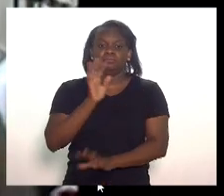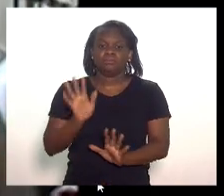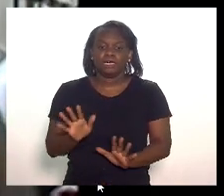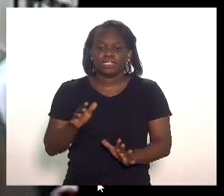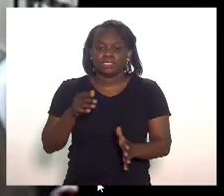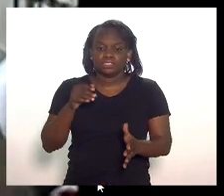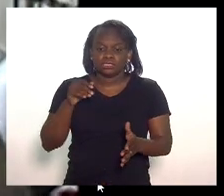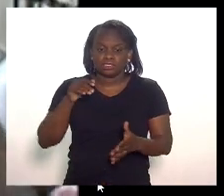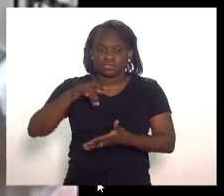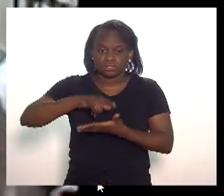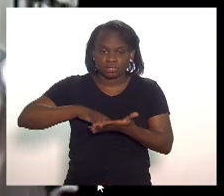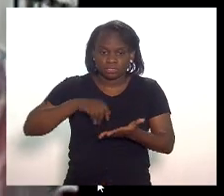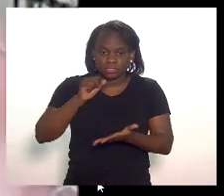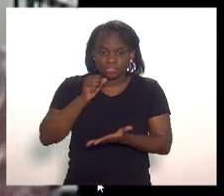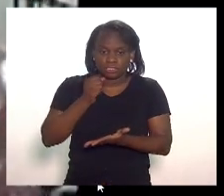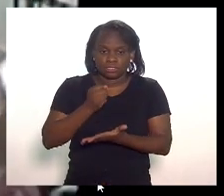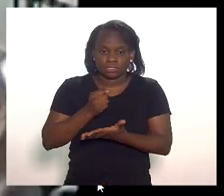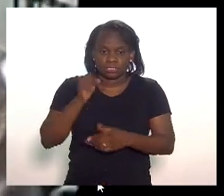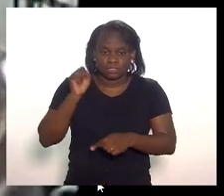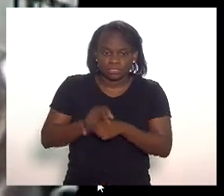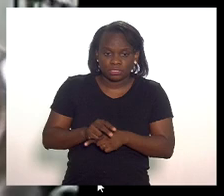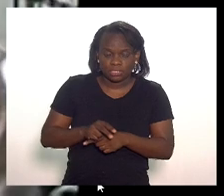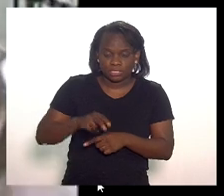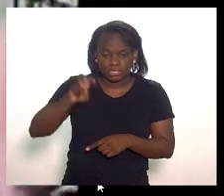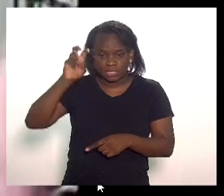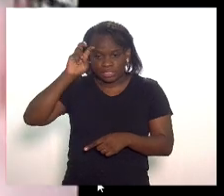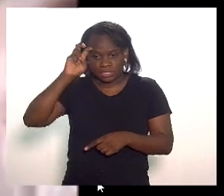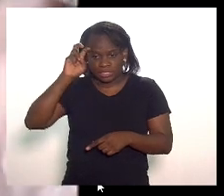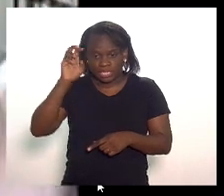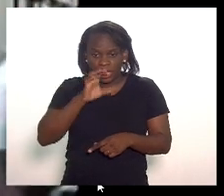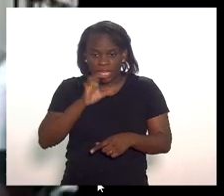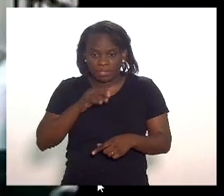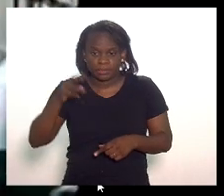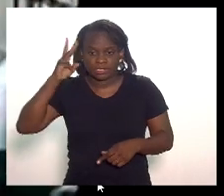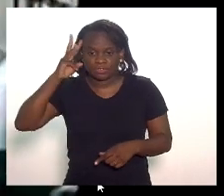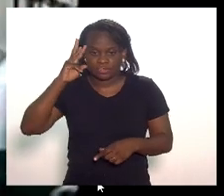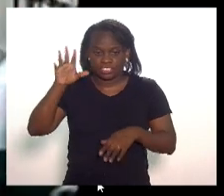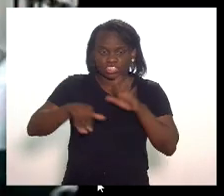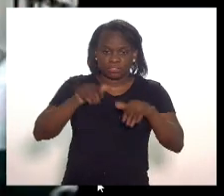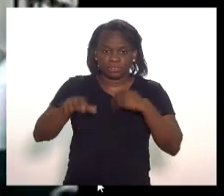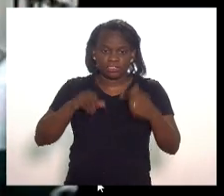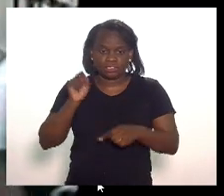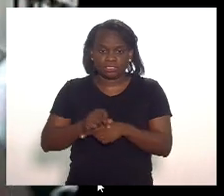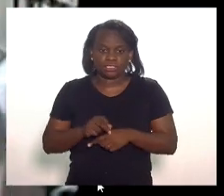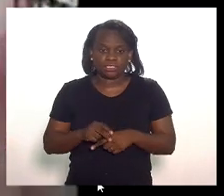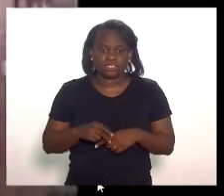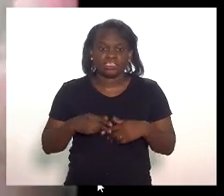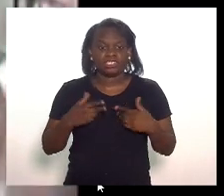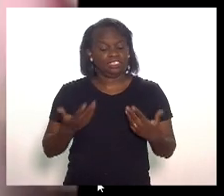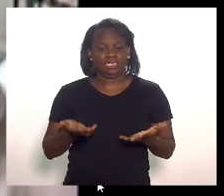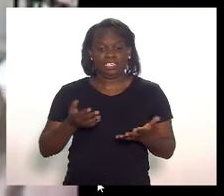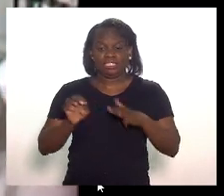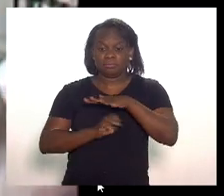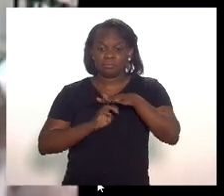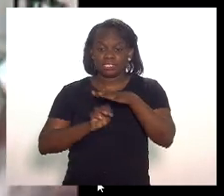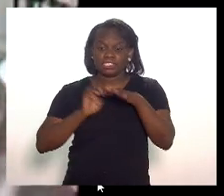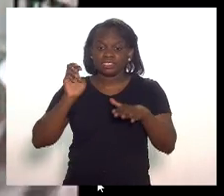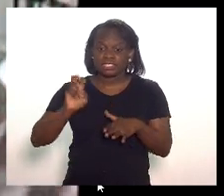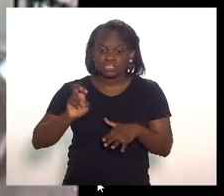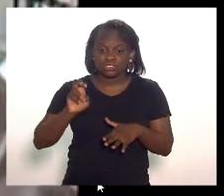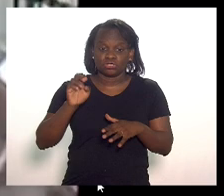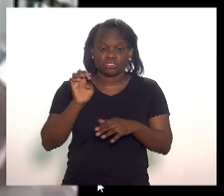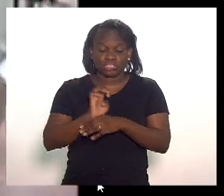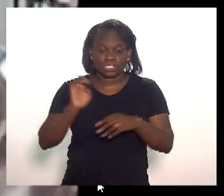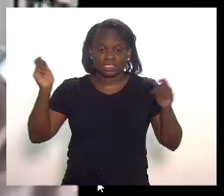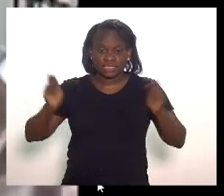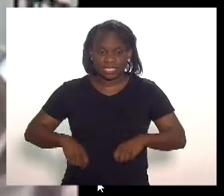contratação de quinta para terça-feira sabe qual foi o resultado deputado Luiz Paulo é que das cinco empresas no estado que tinham